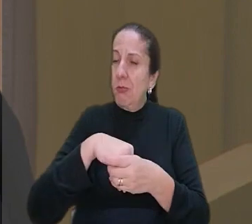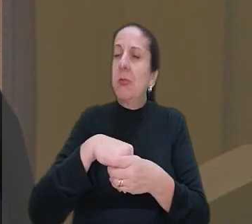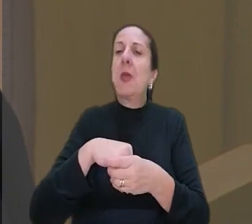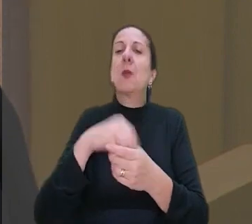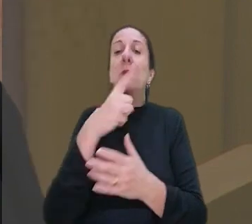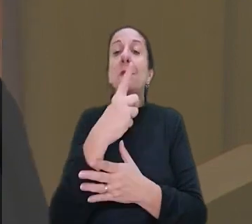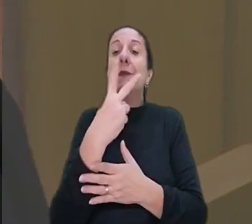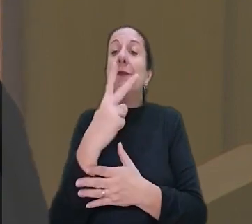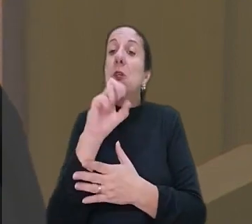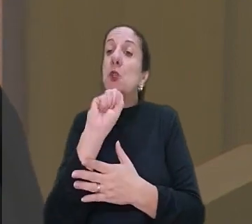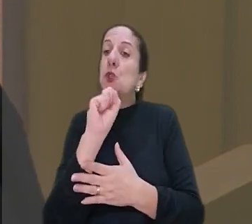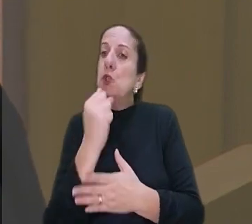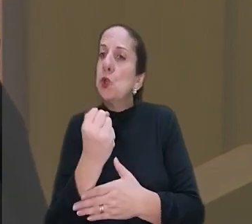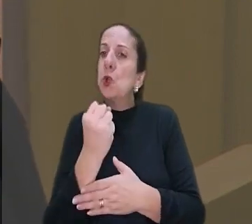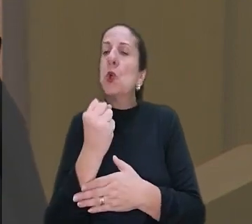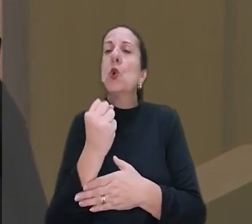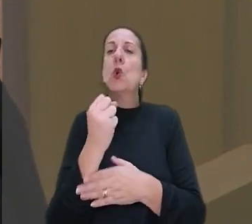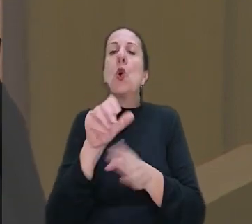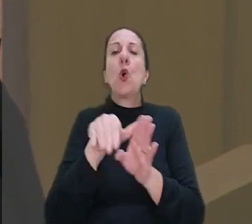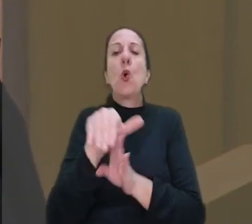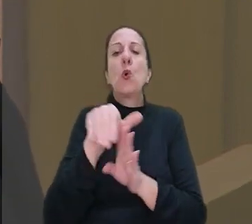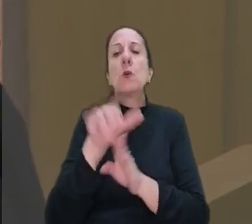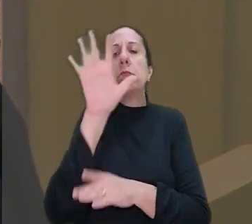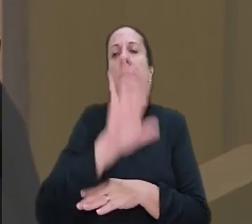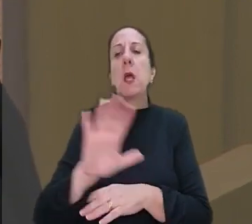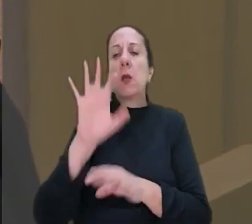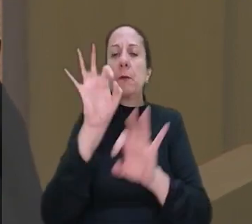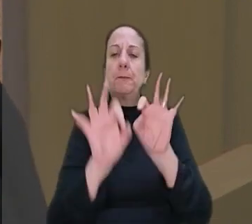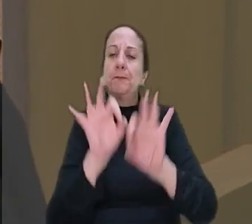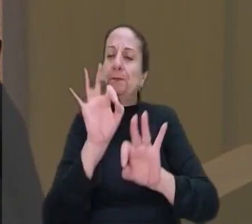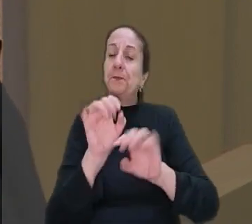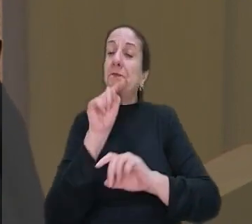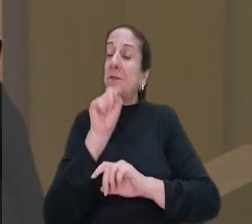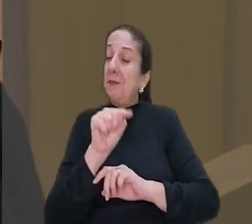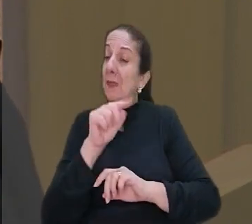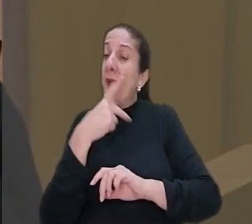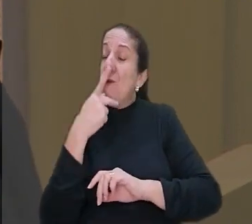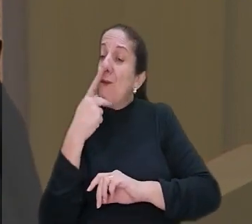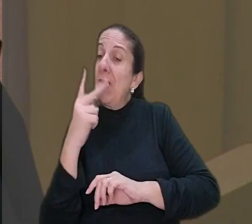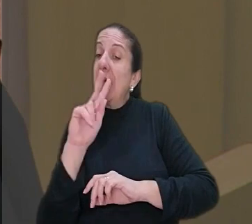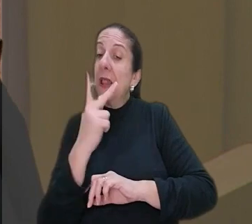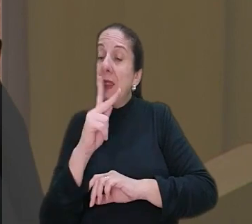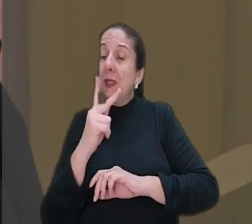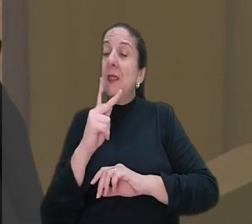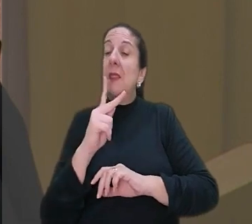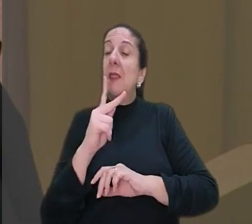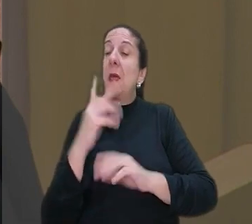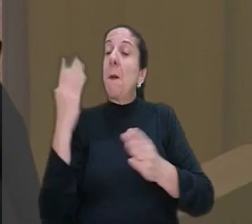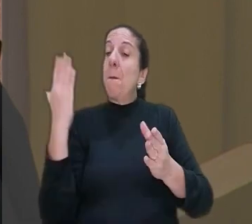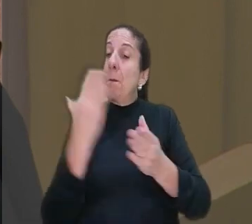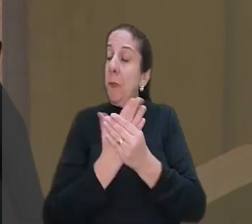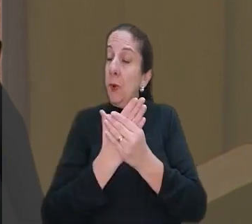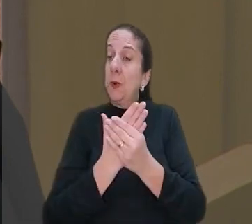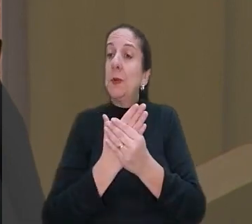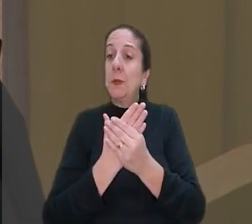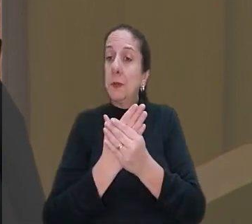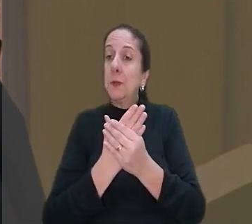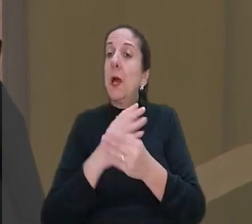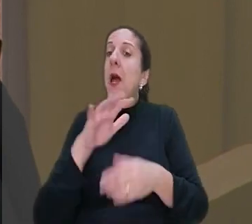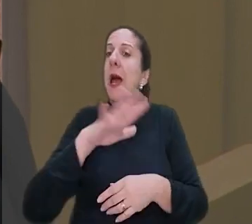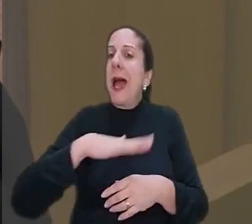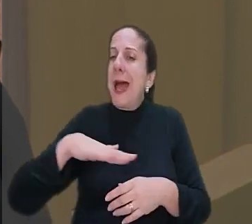Recomendação 128 do Conselho Nacional de Justiça. Aqui revela uma situação, os fatos narrados no processo, bastante